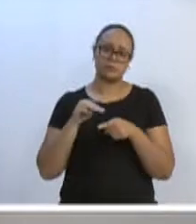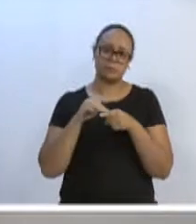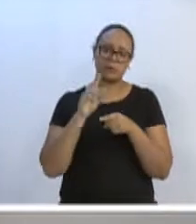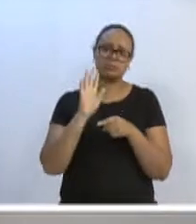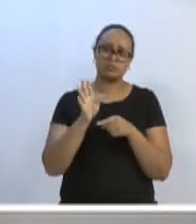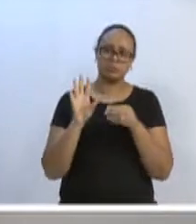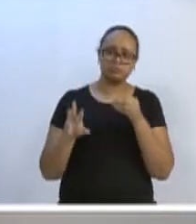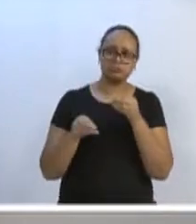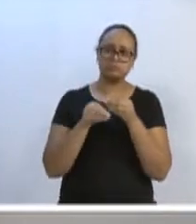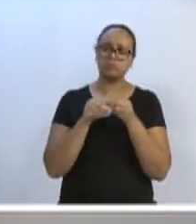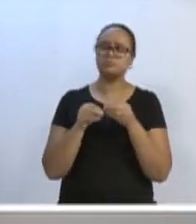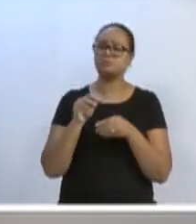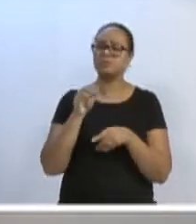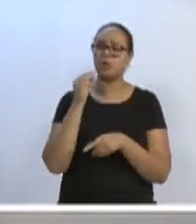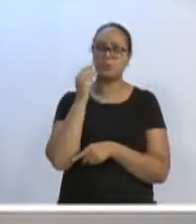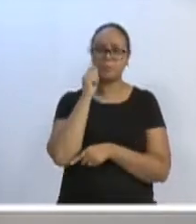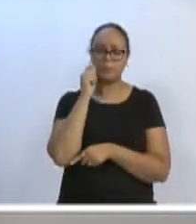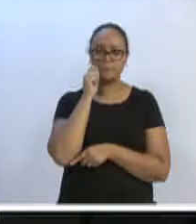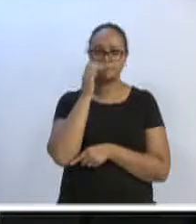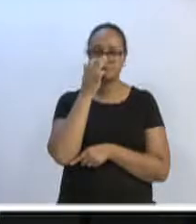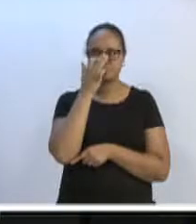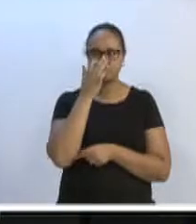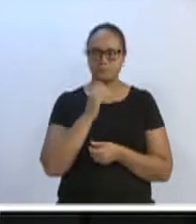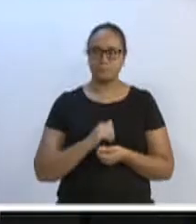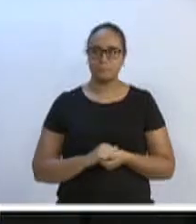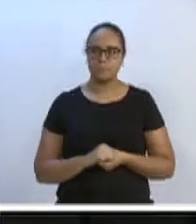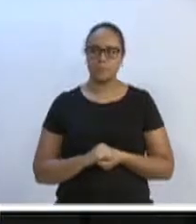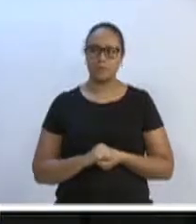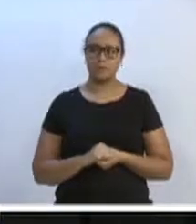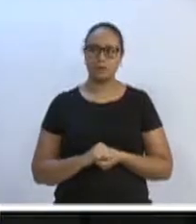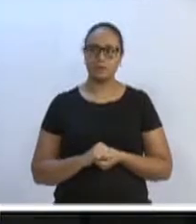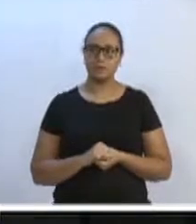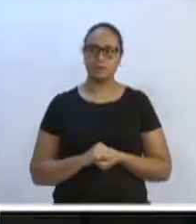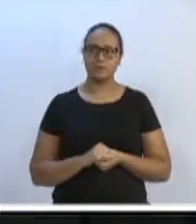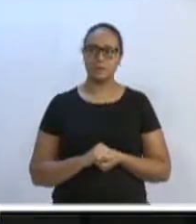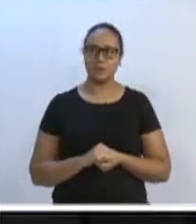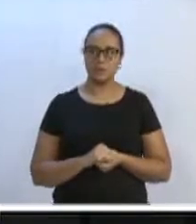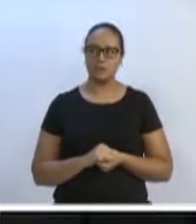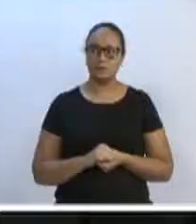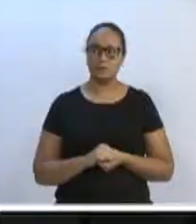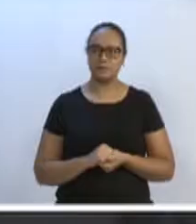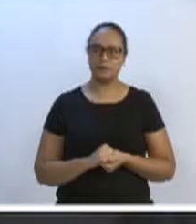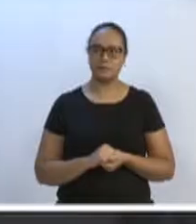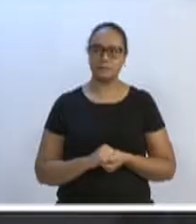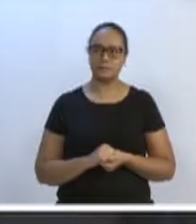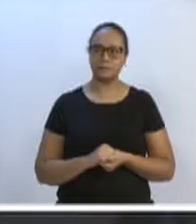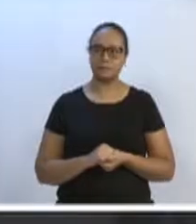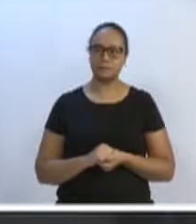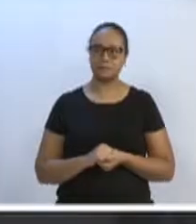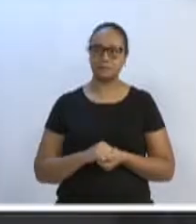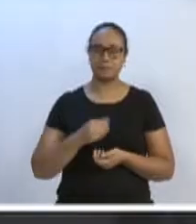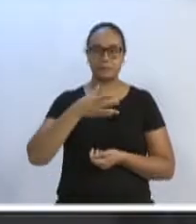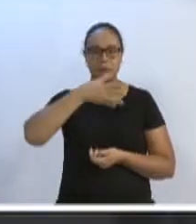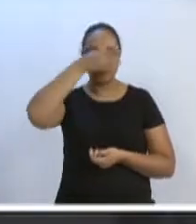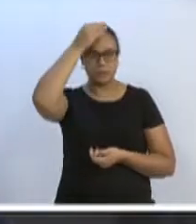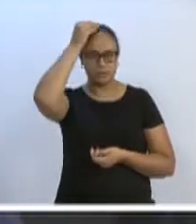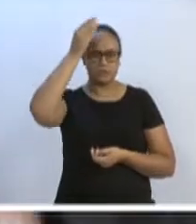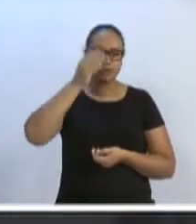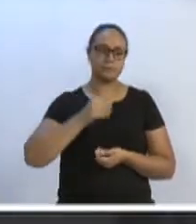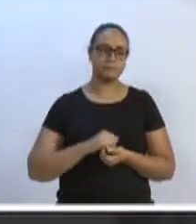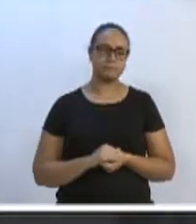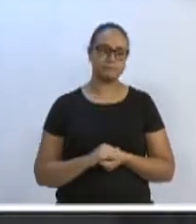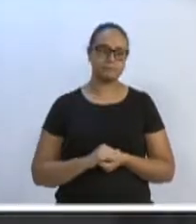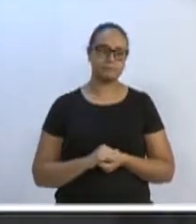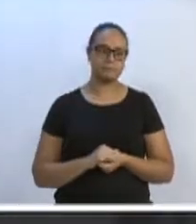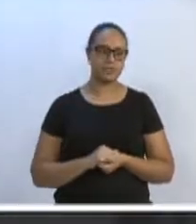vereador Almir Vieira. Vereador Almir Vieira, nosso vice-presidente, em a parte. Vereador Matias, parabéns pelo seu